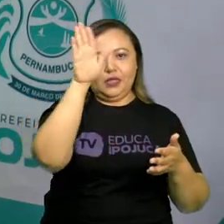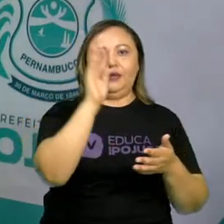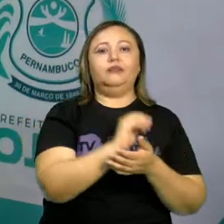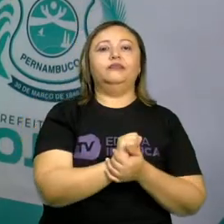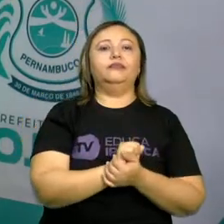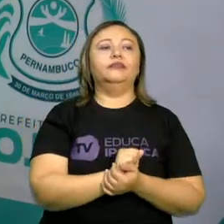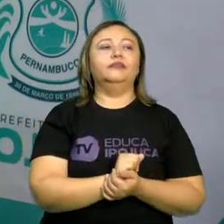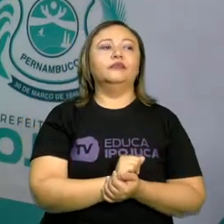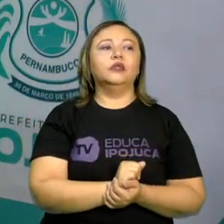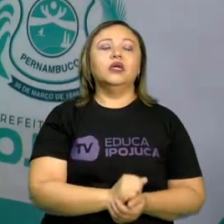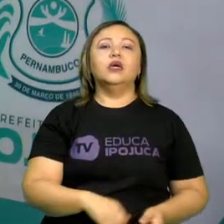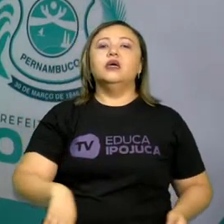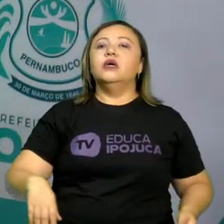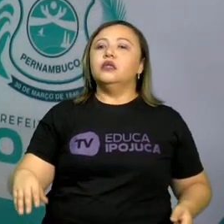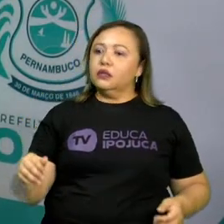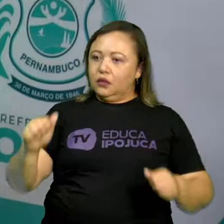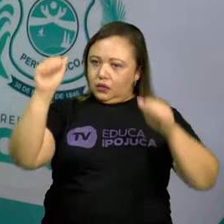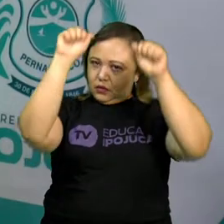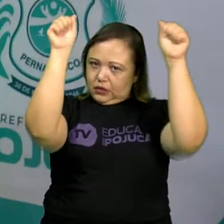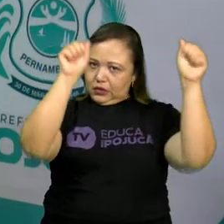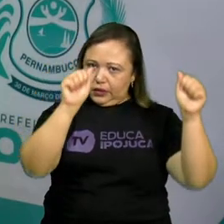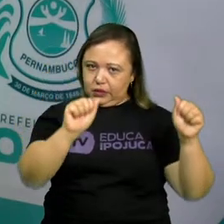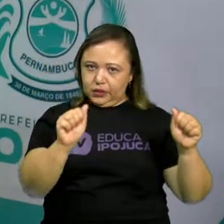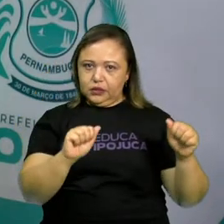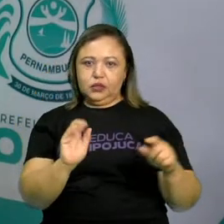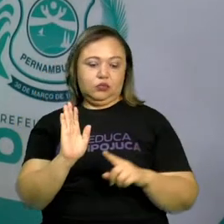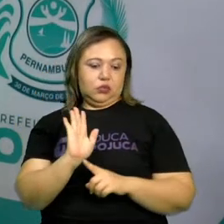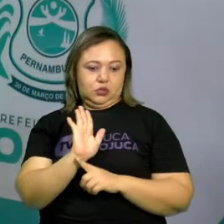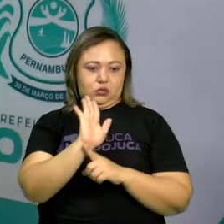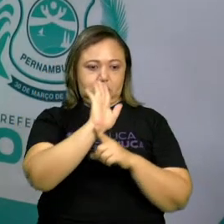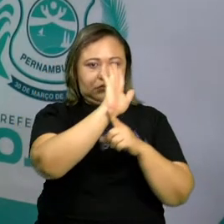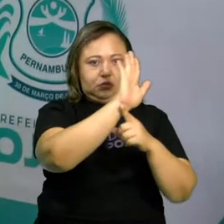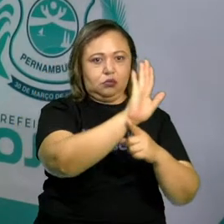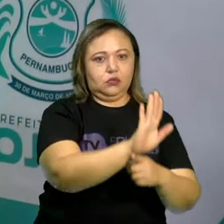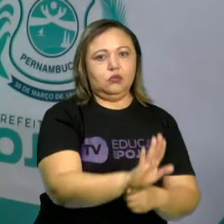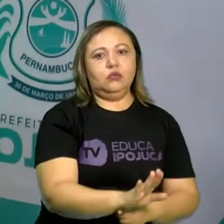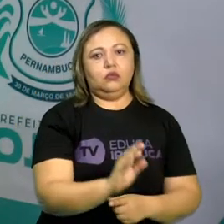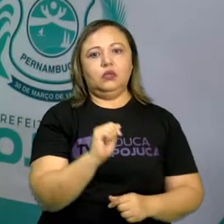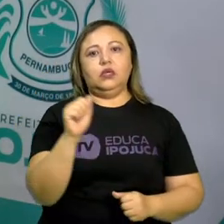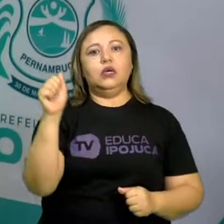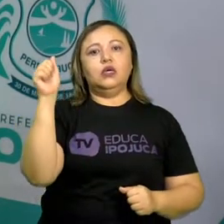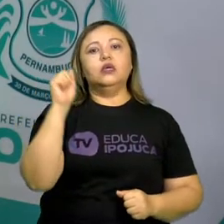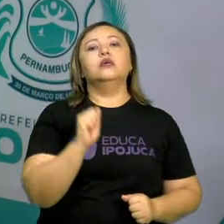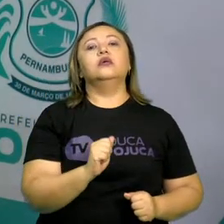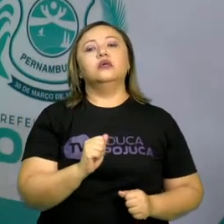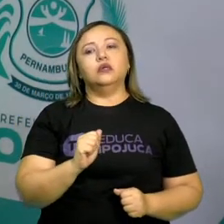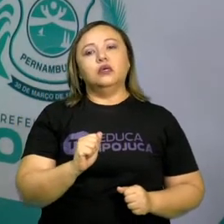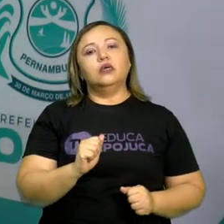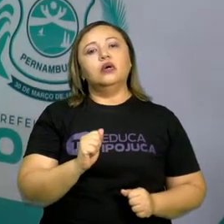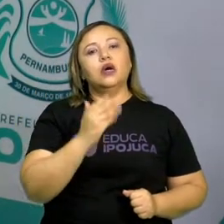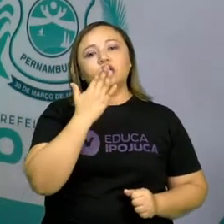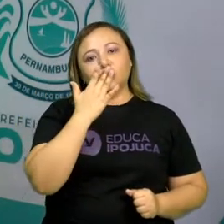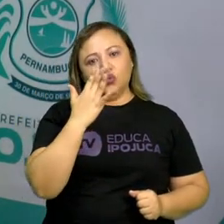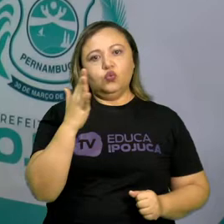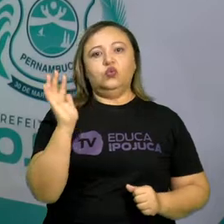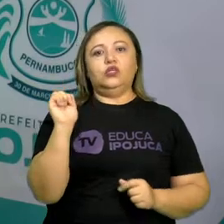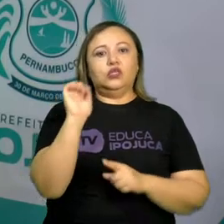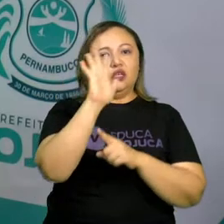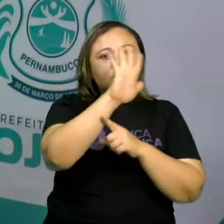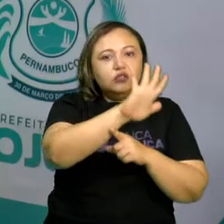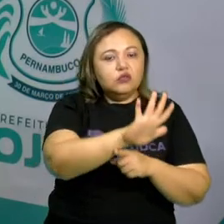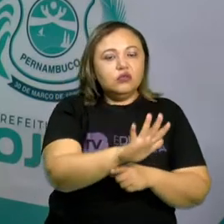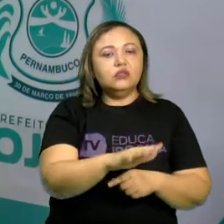vida à arte são as cores. As cores primárias, que nós já estudamos. As cores secundárias. As cores